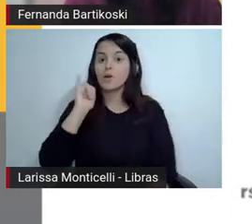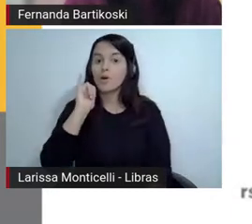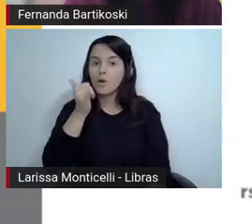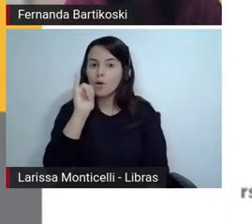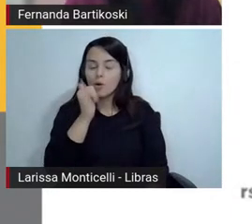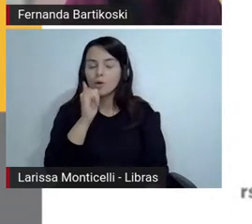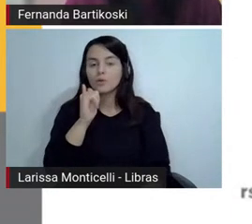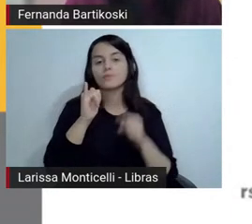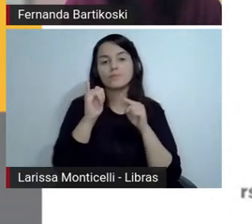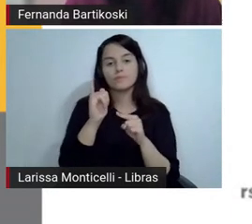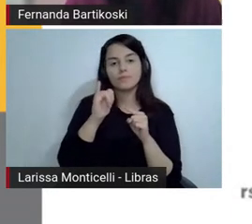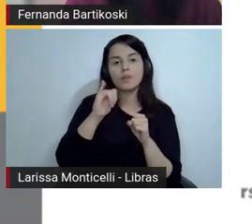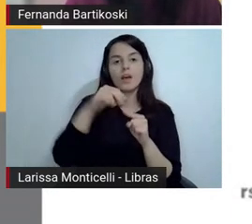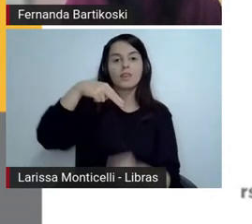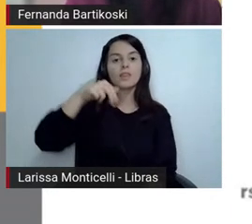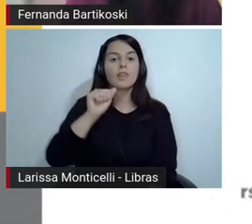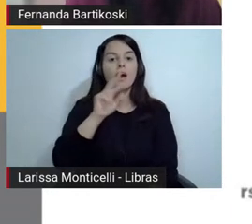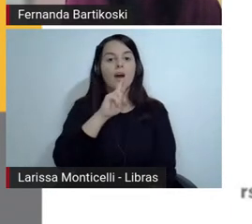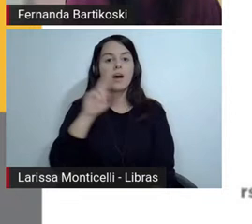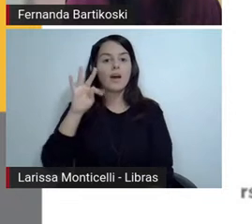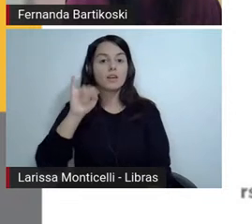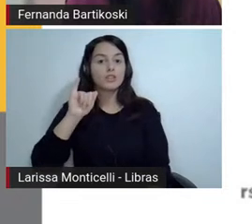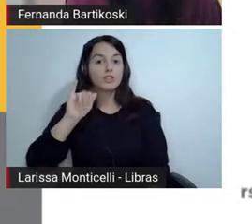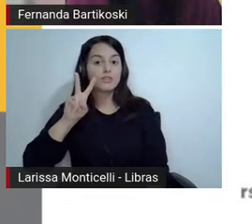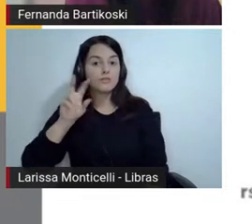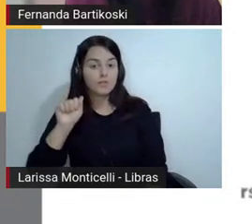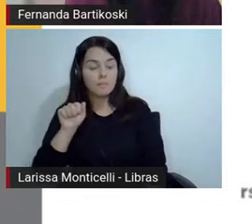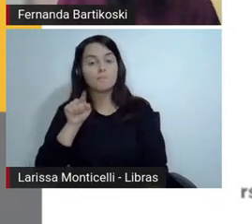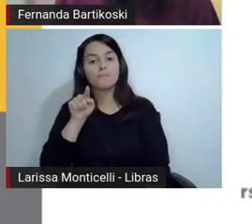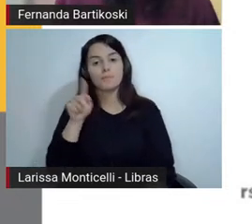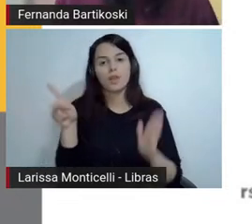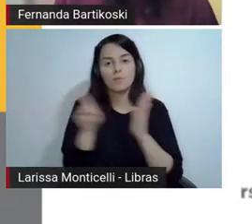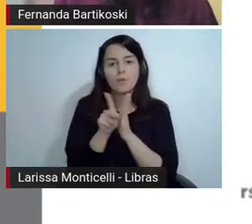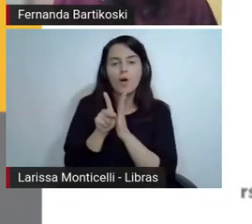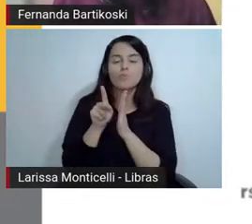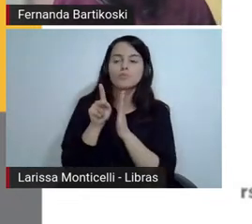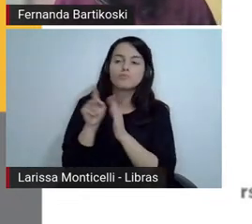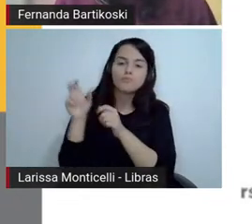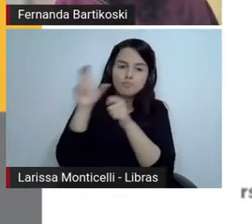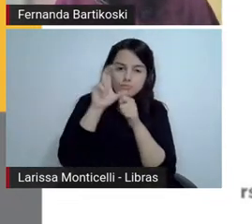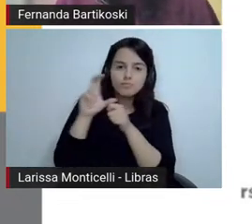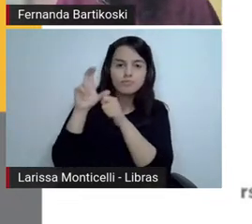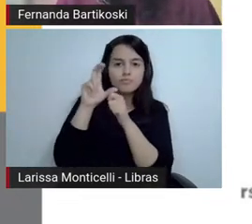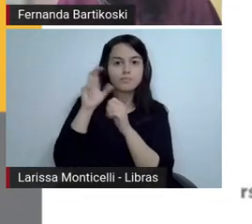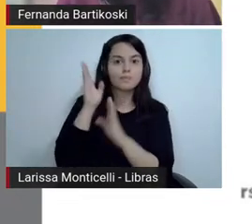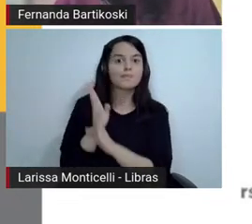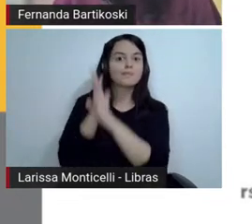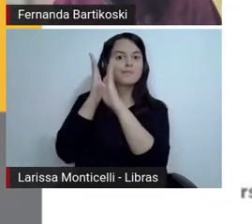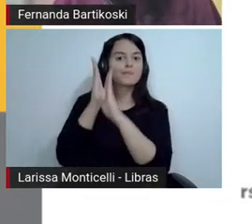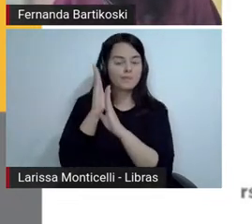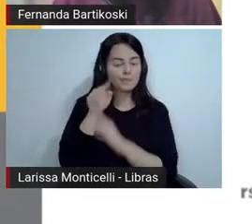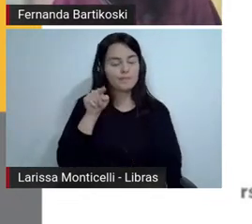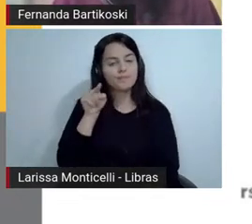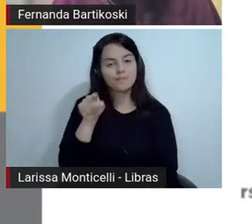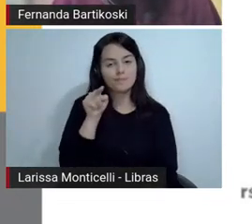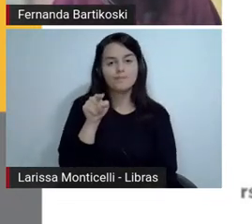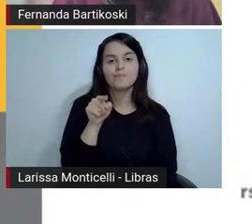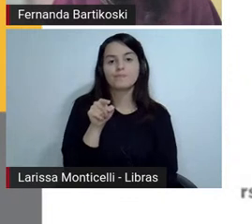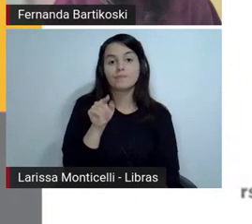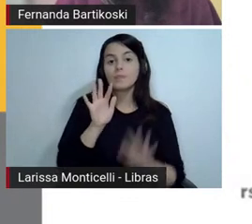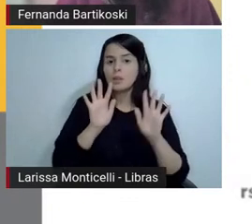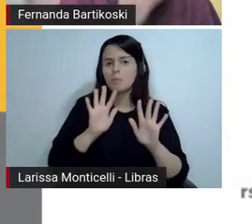explorados desde essa perspectiva, né? E aí, uma coisa interessante é a gente pensar que essa leitura